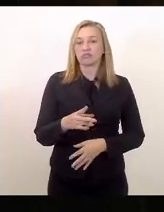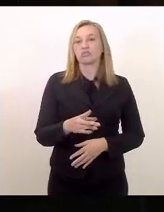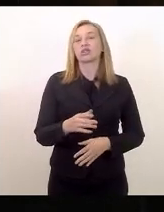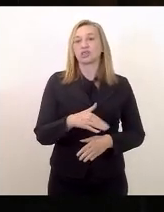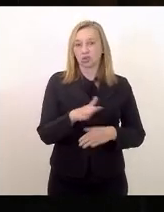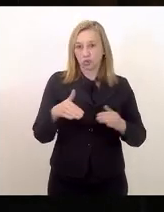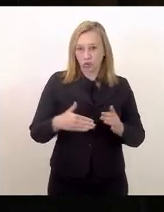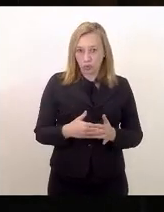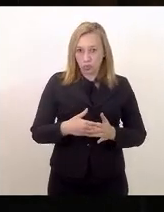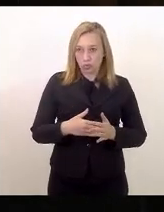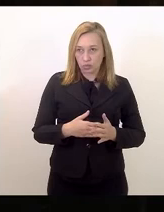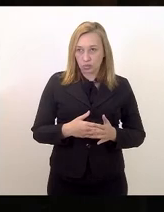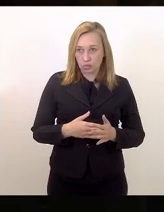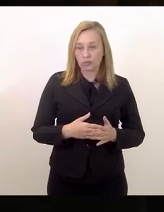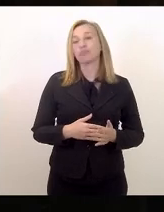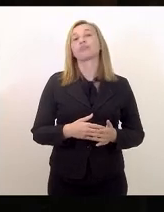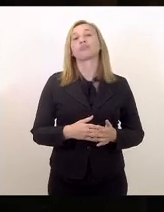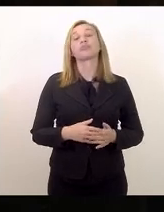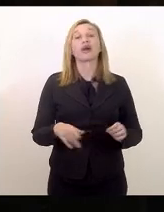Além do mais,